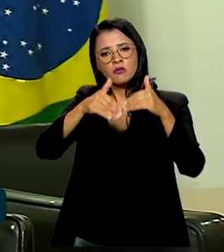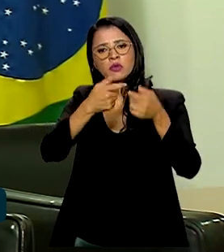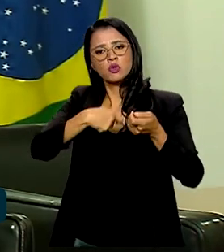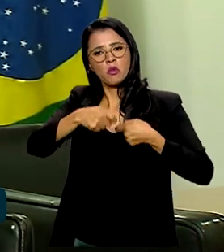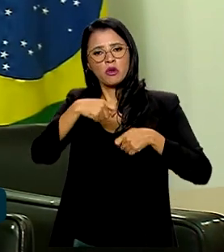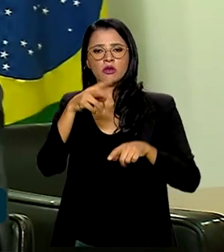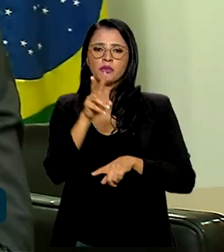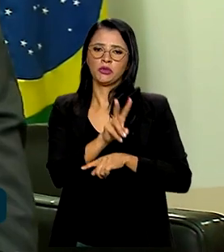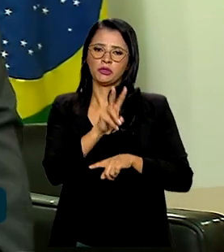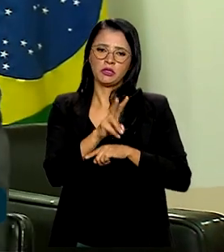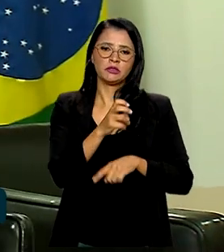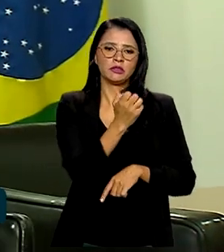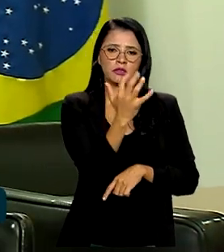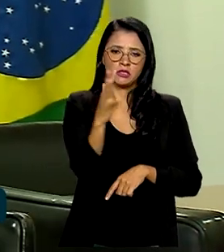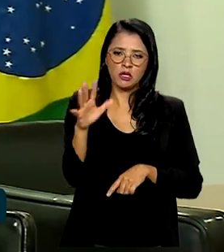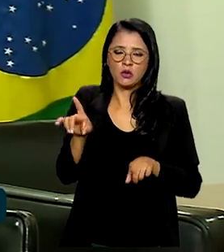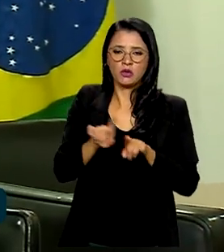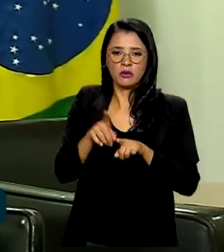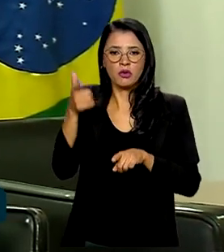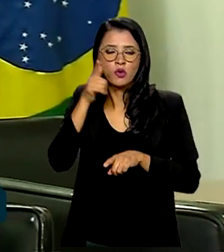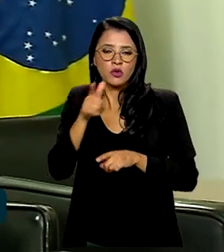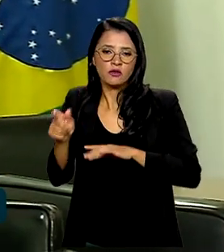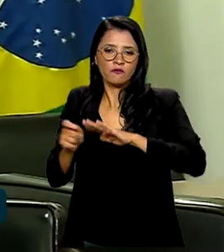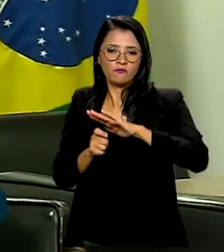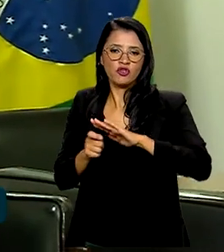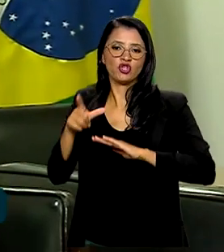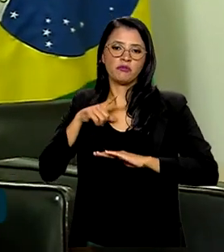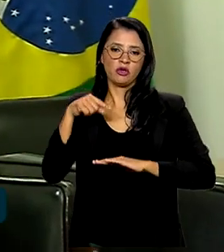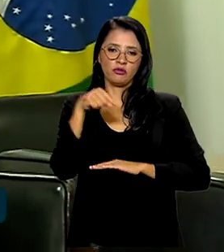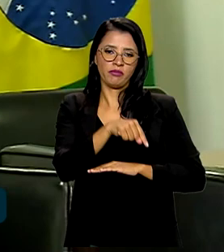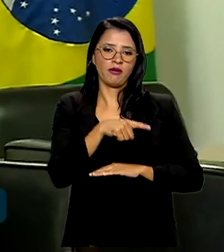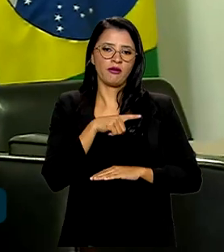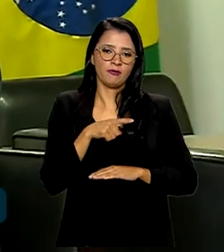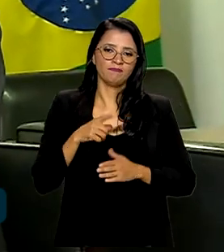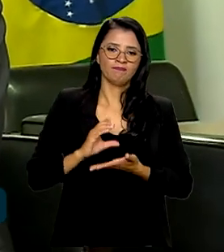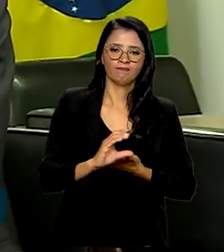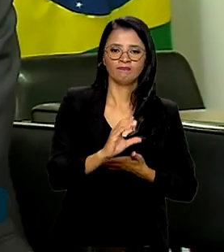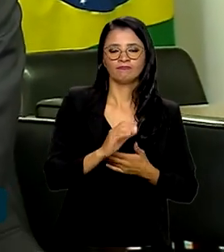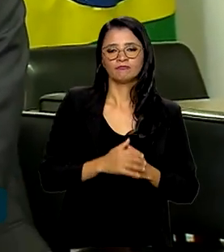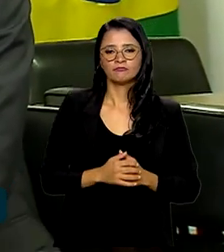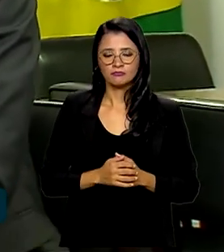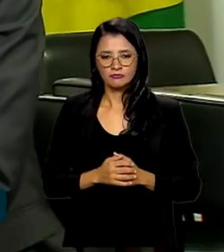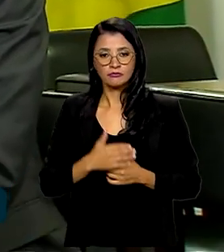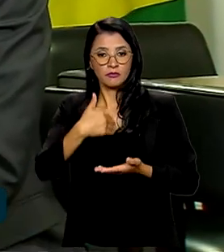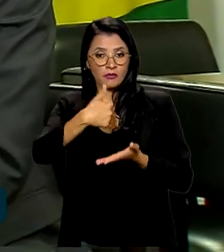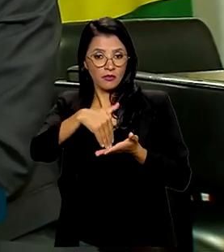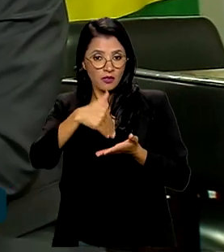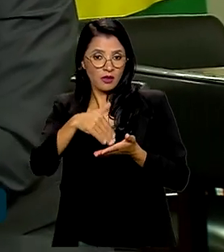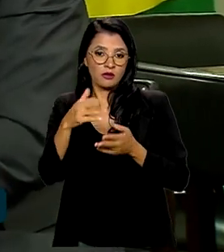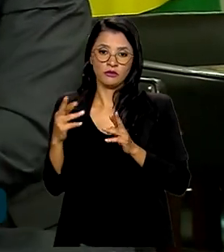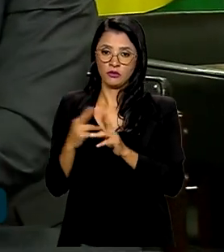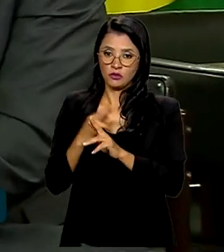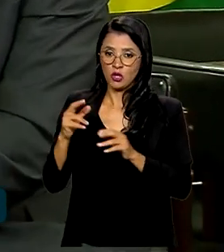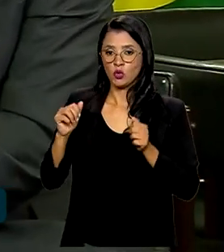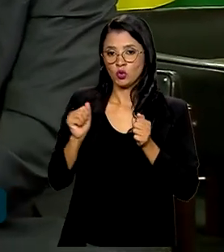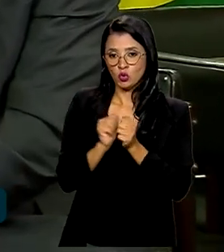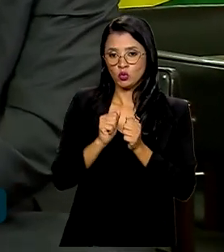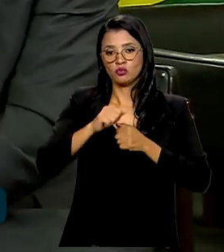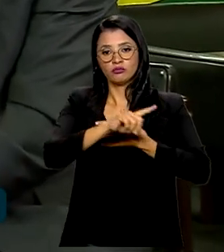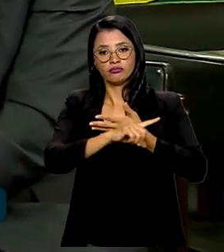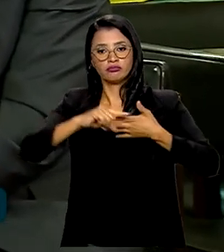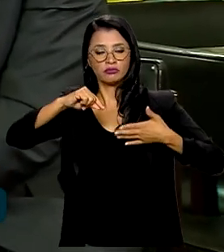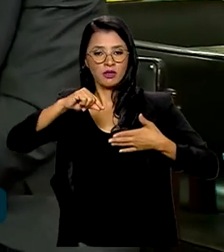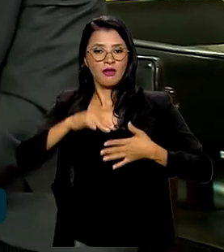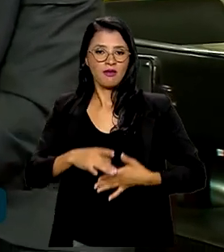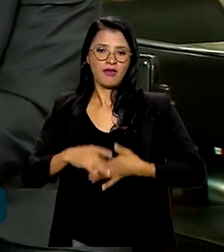proteção ao meio ambiente, inclusive atraindo investimentos externos para isso. Ministro, a Secretaria de Relações Estacionais, junto com a Casa Civil, lidera